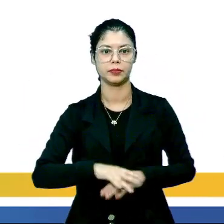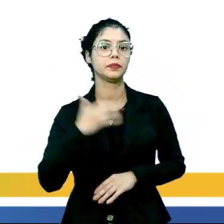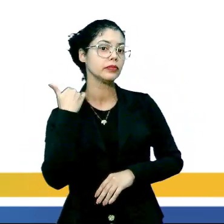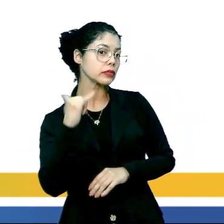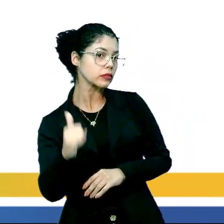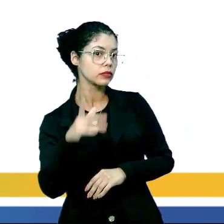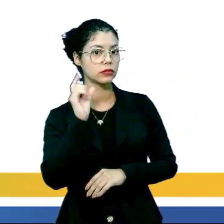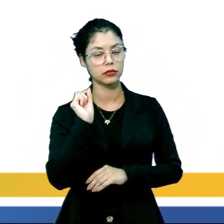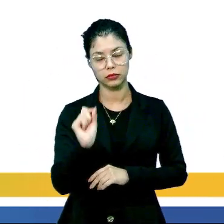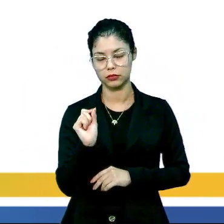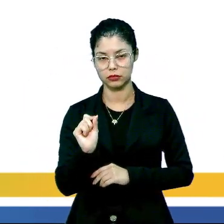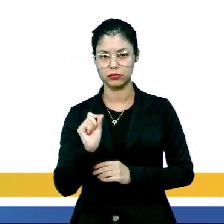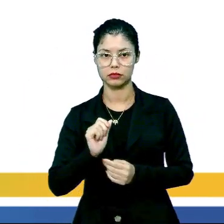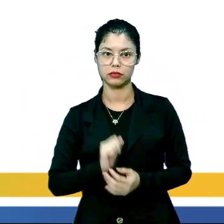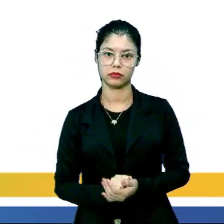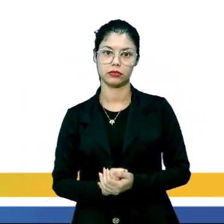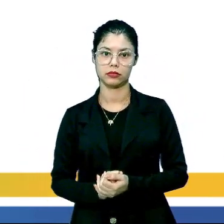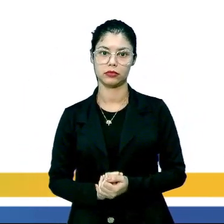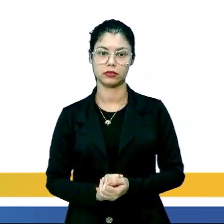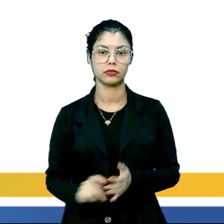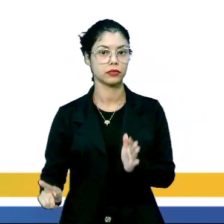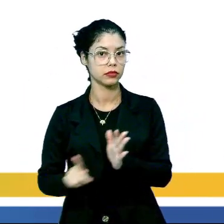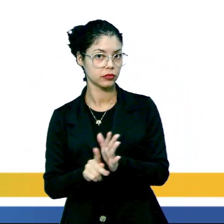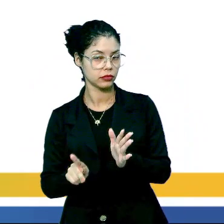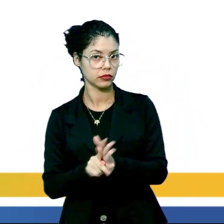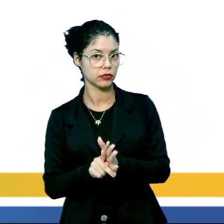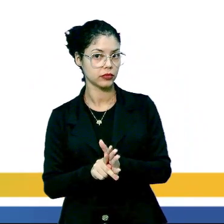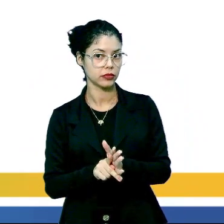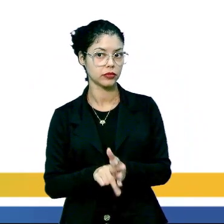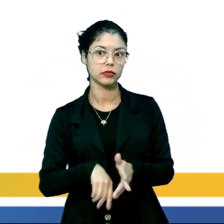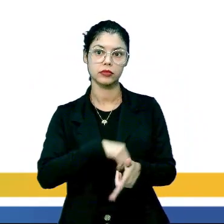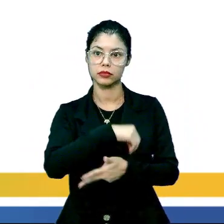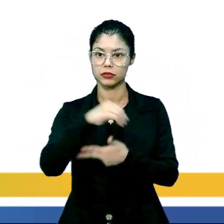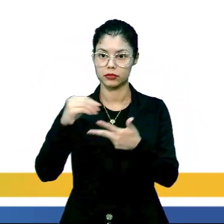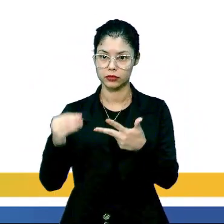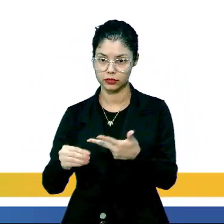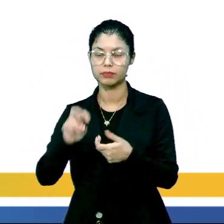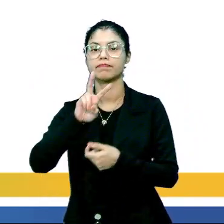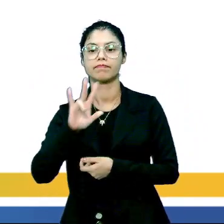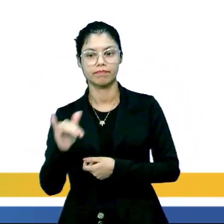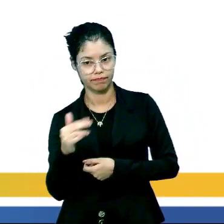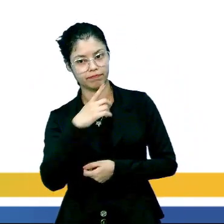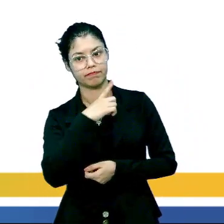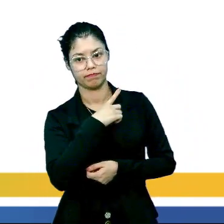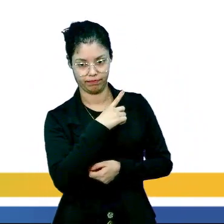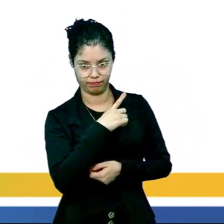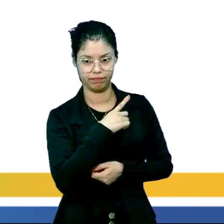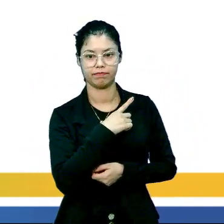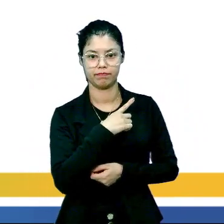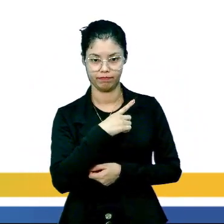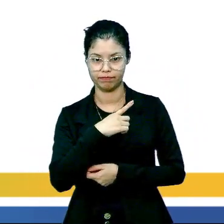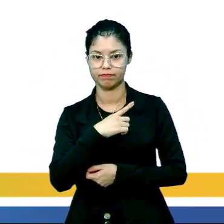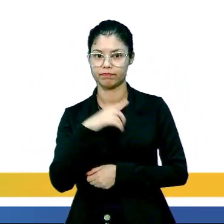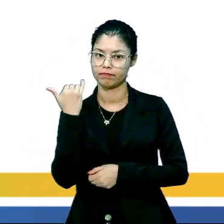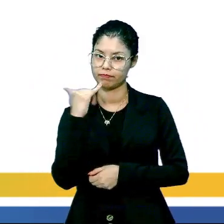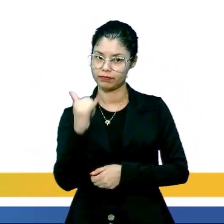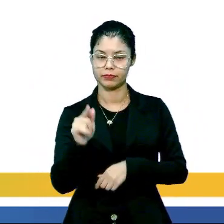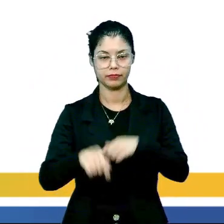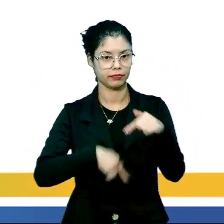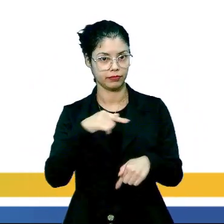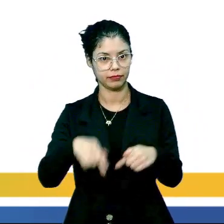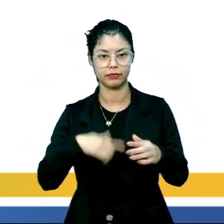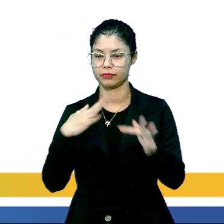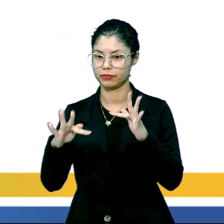Energia, pessoal, é uma matriz do Enem, tá lá, né? Matriz curricular, vai cair uma questão de energia, seja na prova de